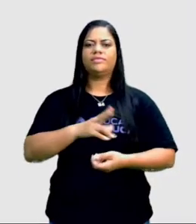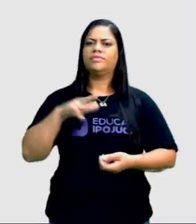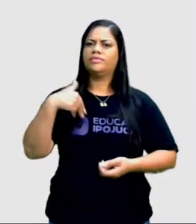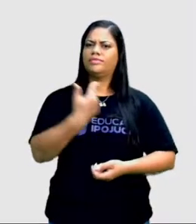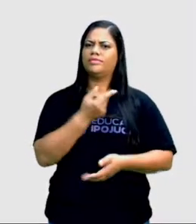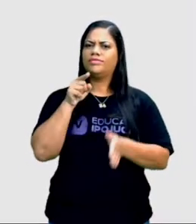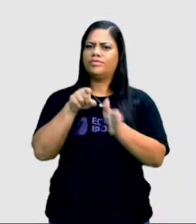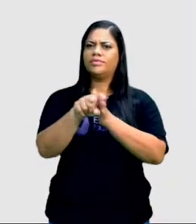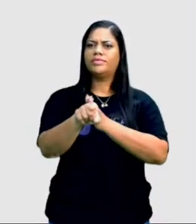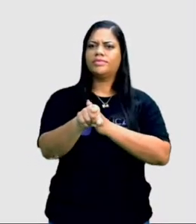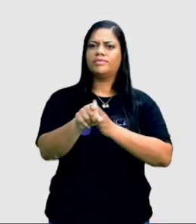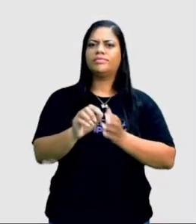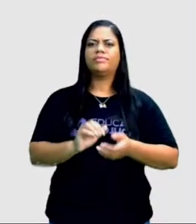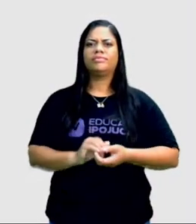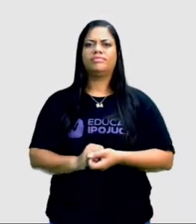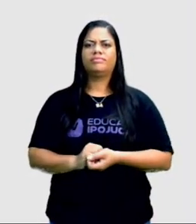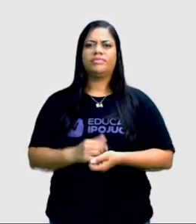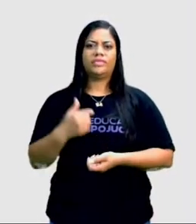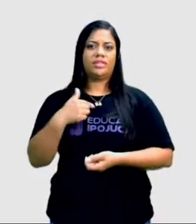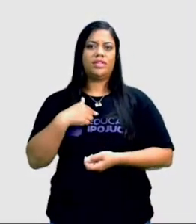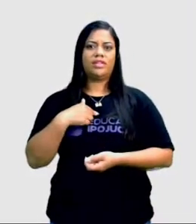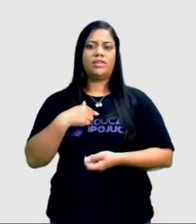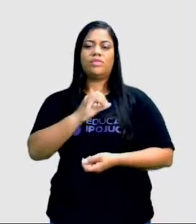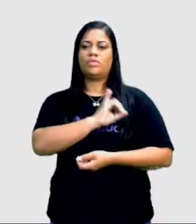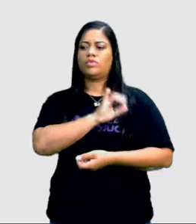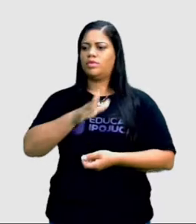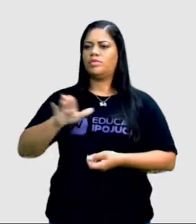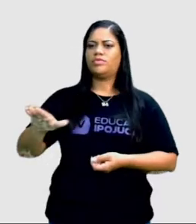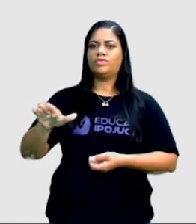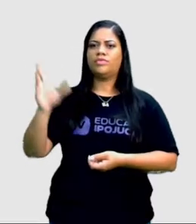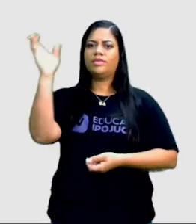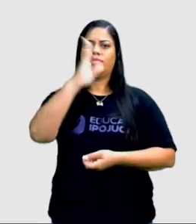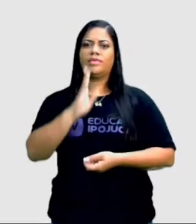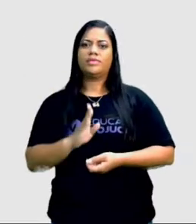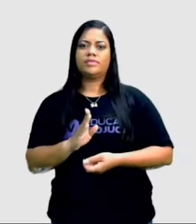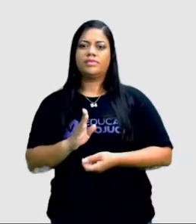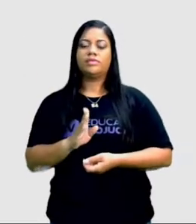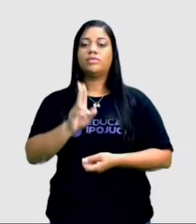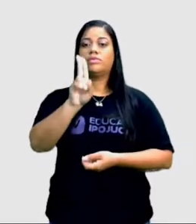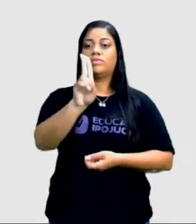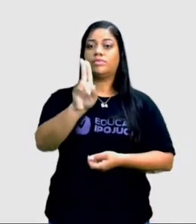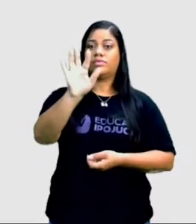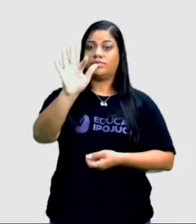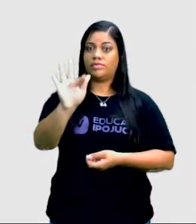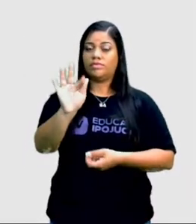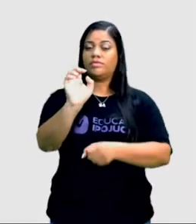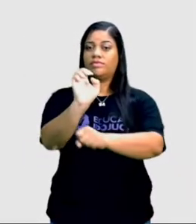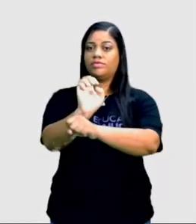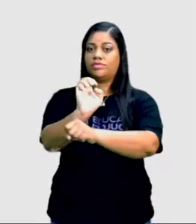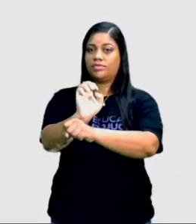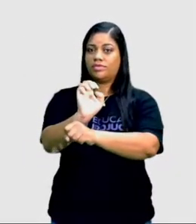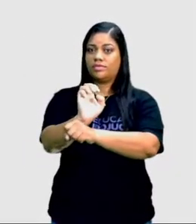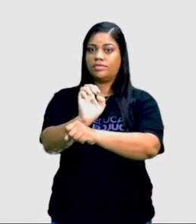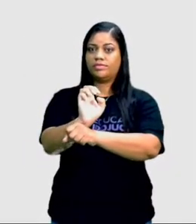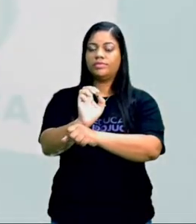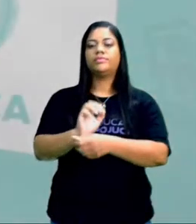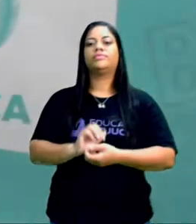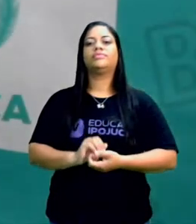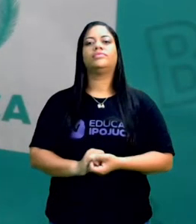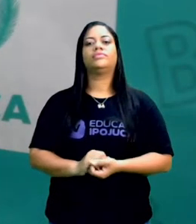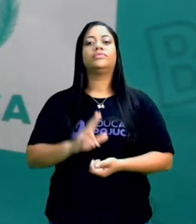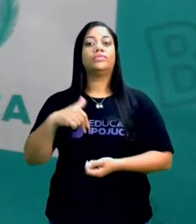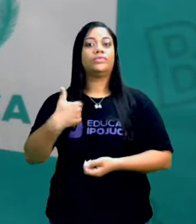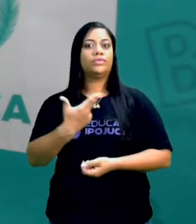gente pergunta às vezes assim, me digo, ah, moro em Pojuca, moro no Brasil. Então unidade política são os estados. Então a gente tem que